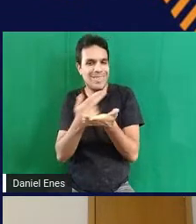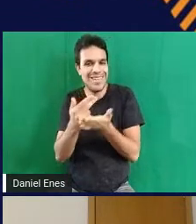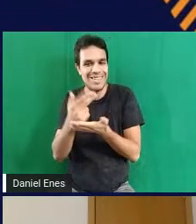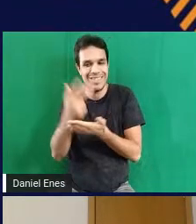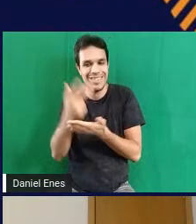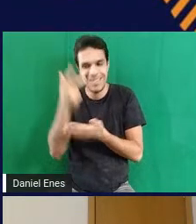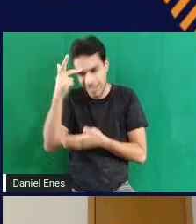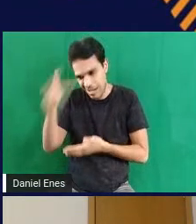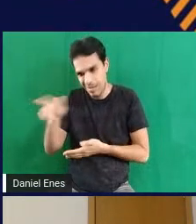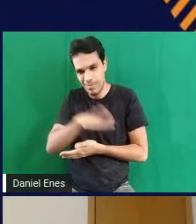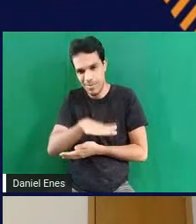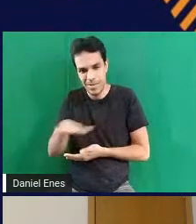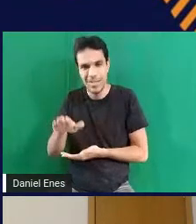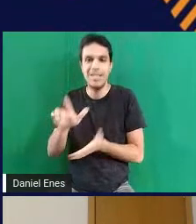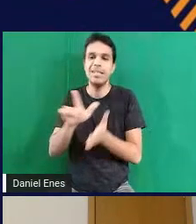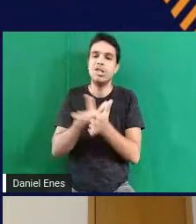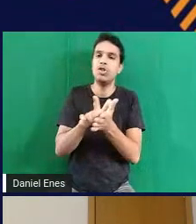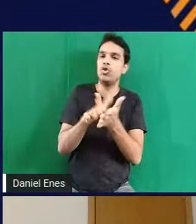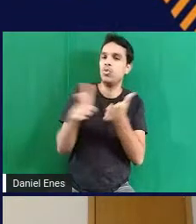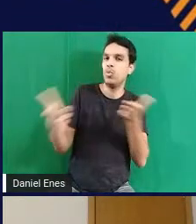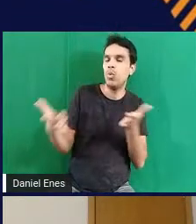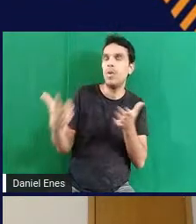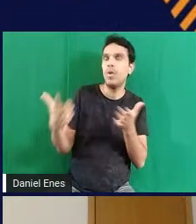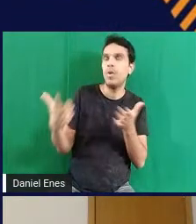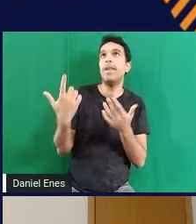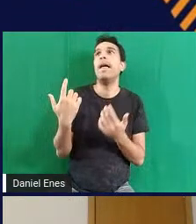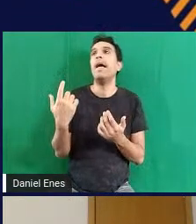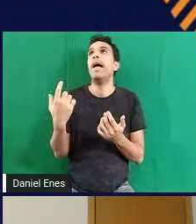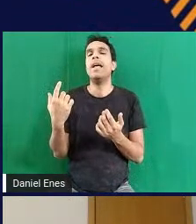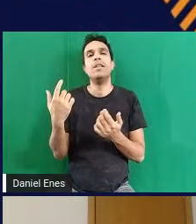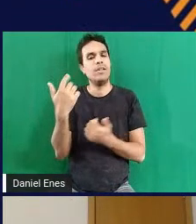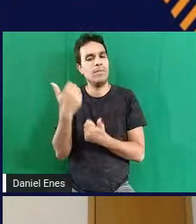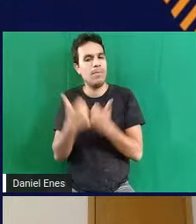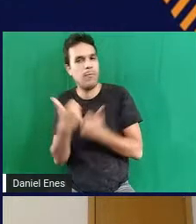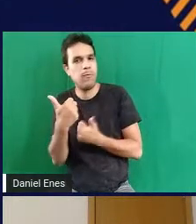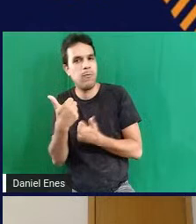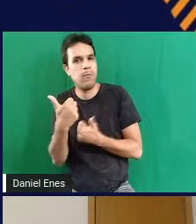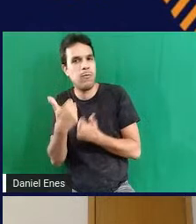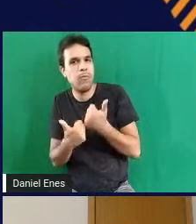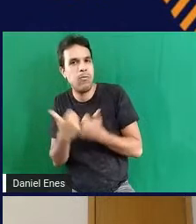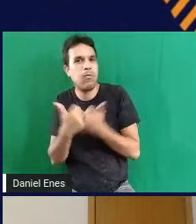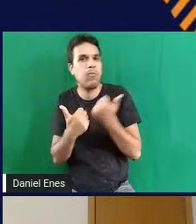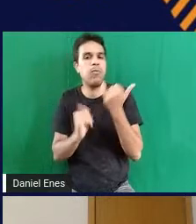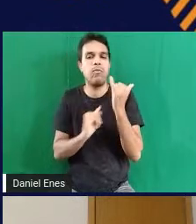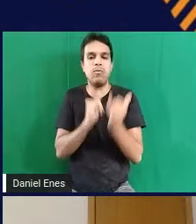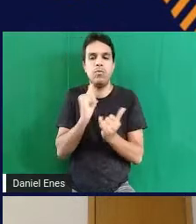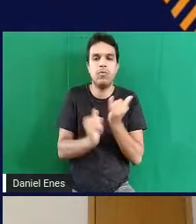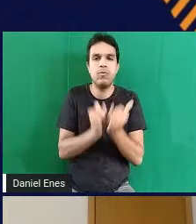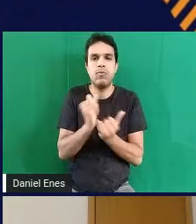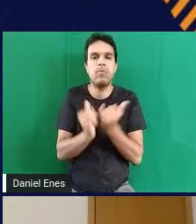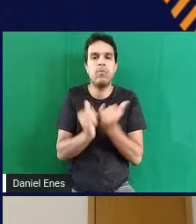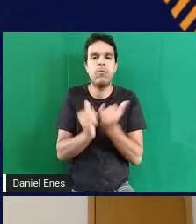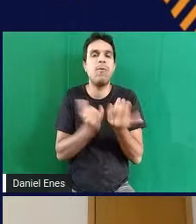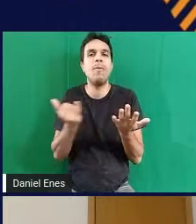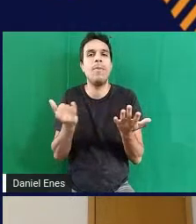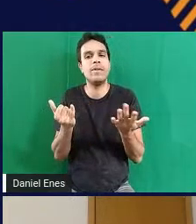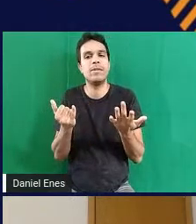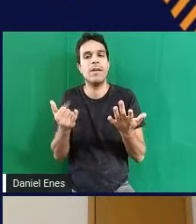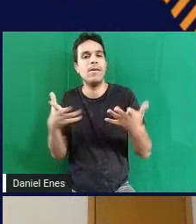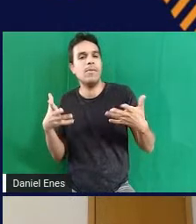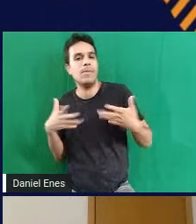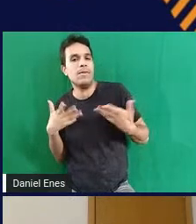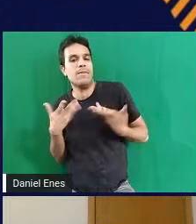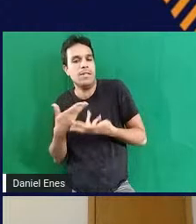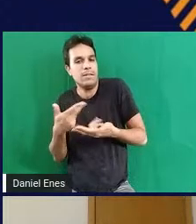jornalismo tem programa de futebol de informações de entretenimento tem muita coisa lá então é